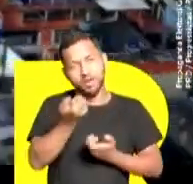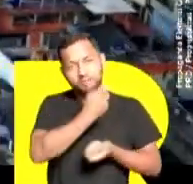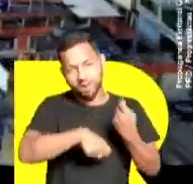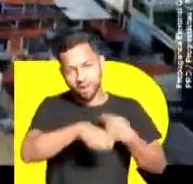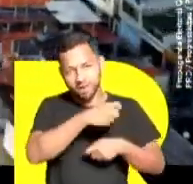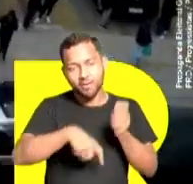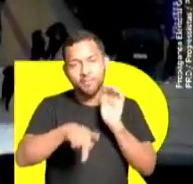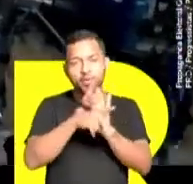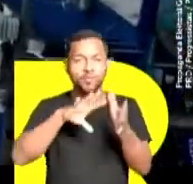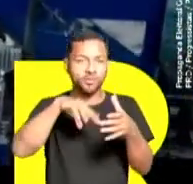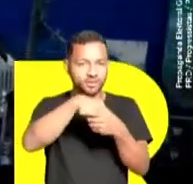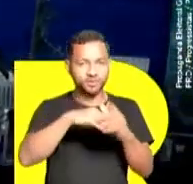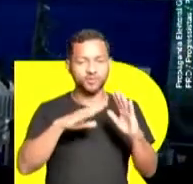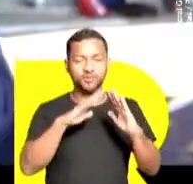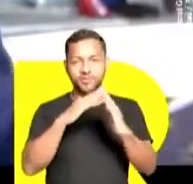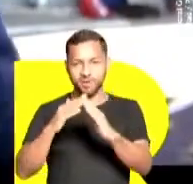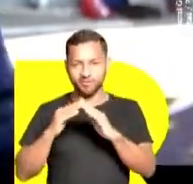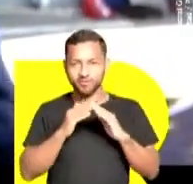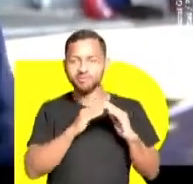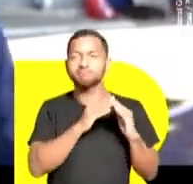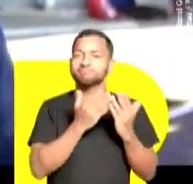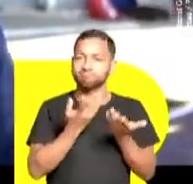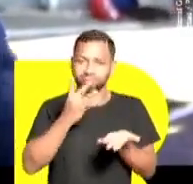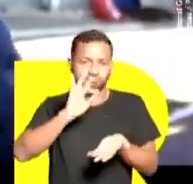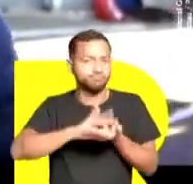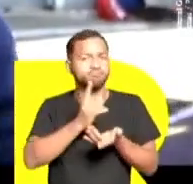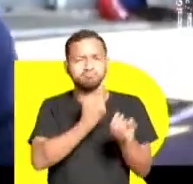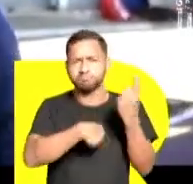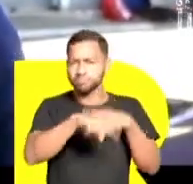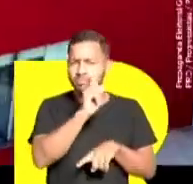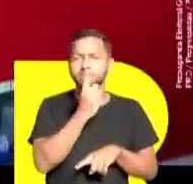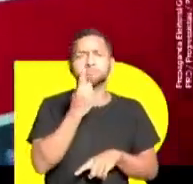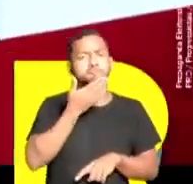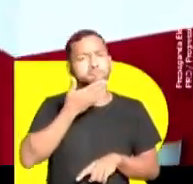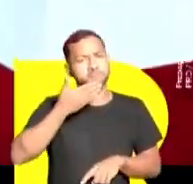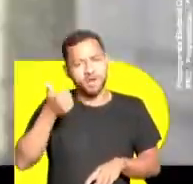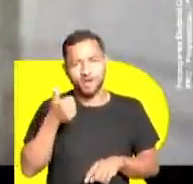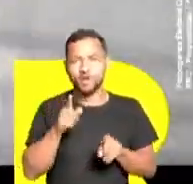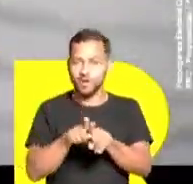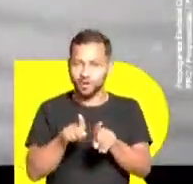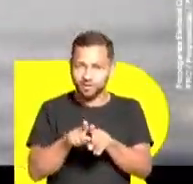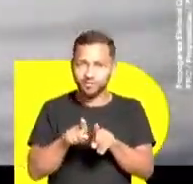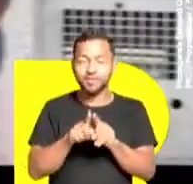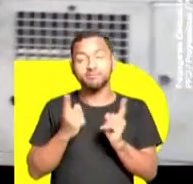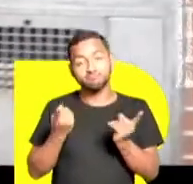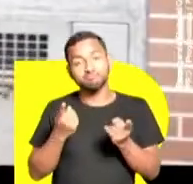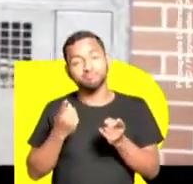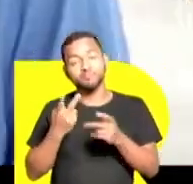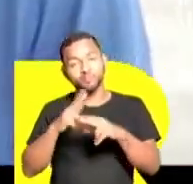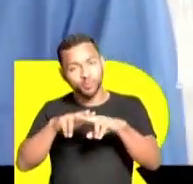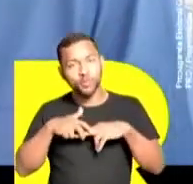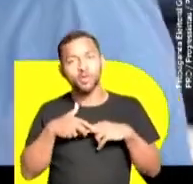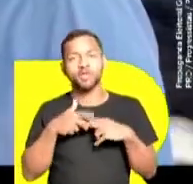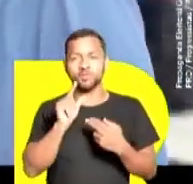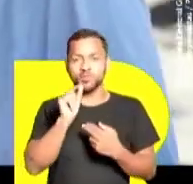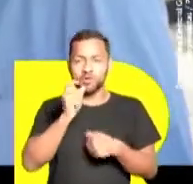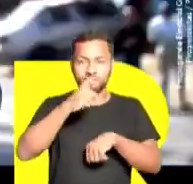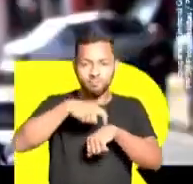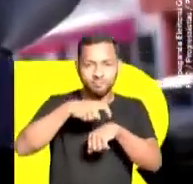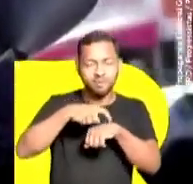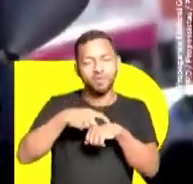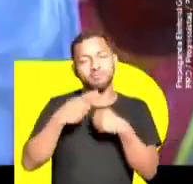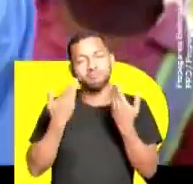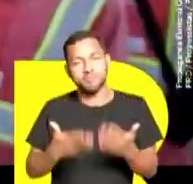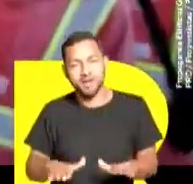empreender na periferia. Muita coisa mudou, muita coisa melhorou. Pois é. Nesse momento, nasceu o